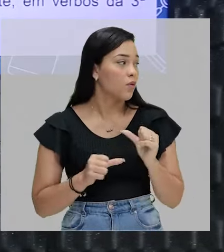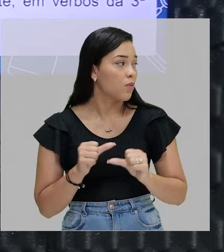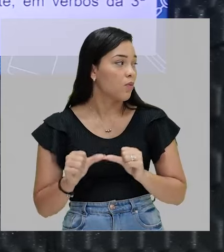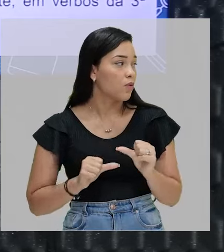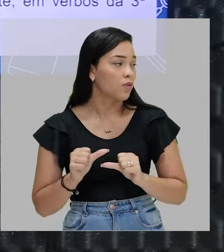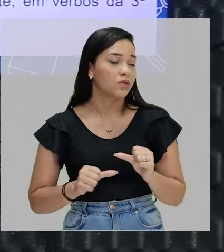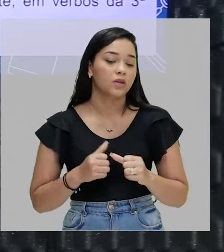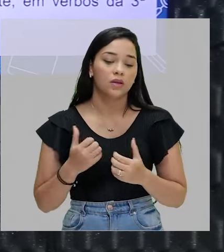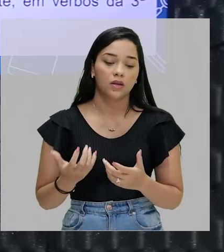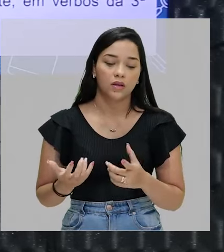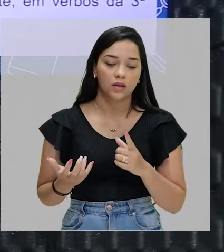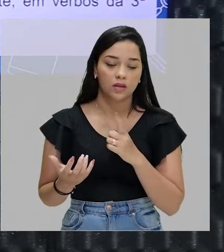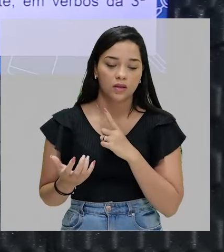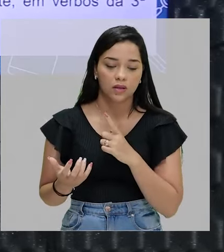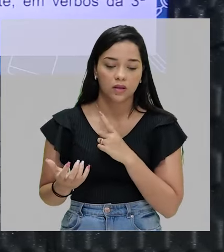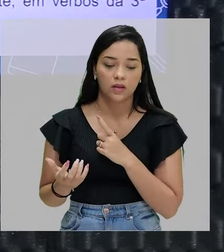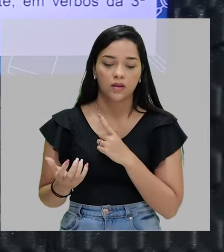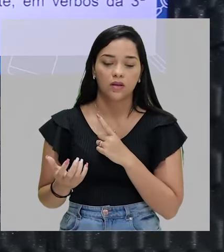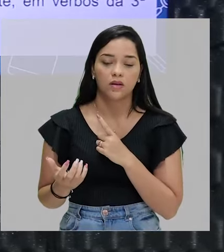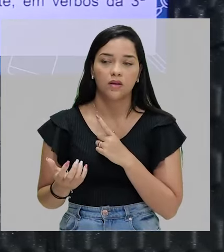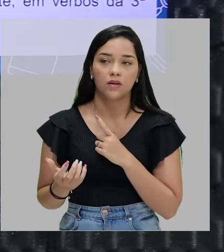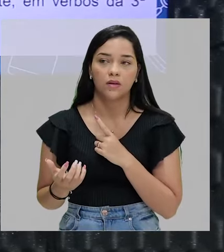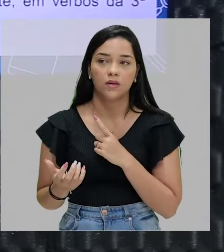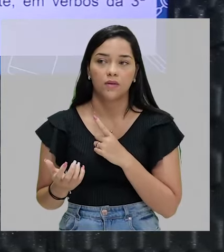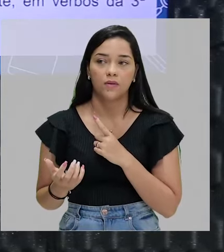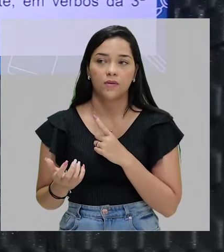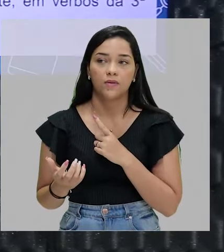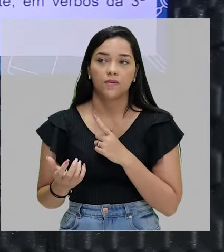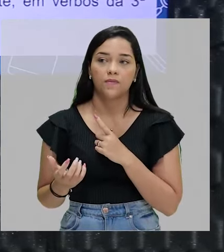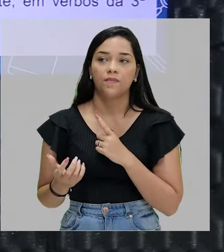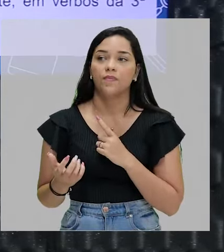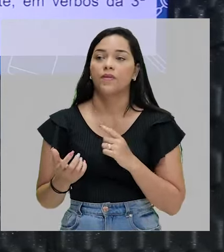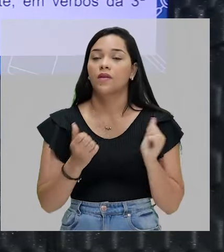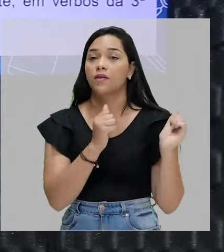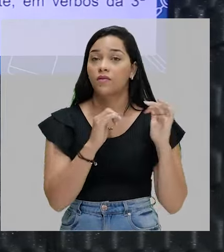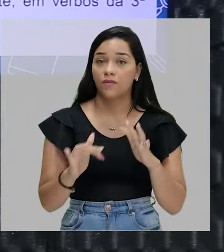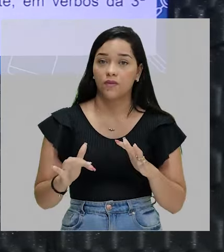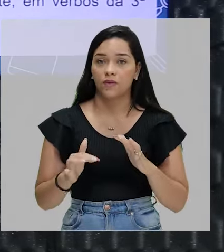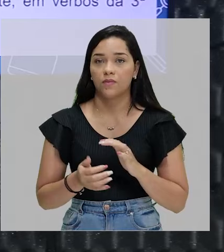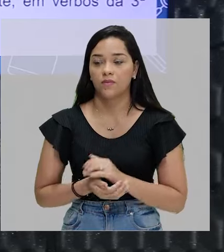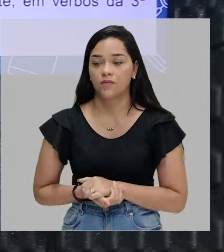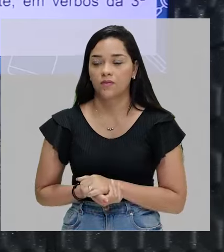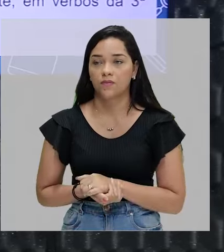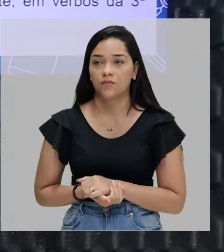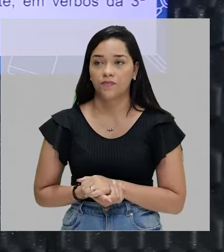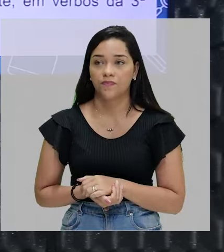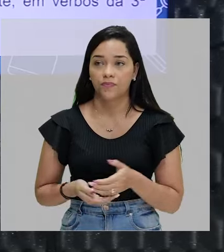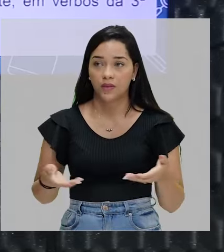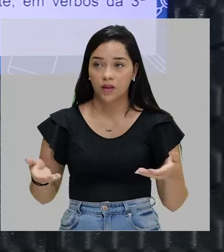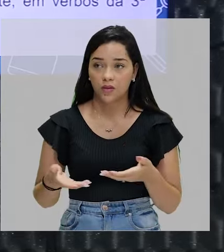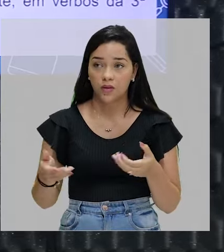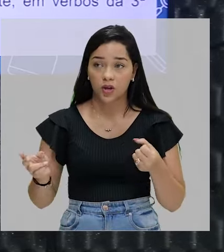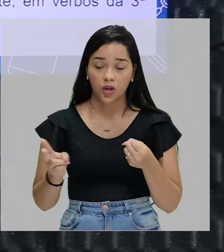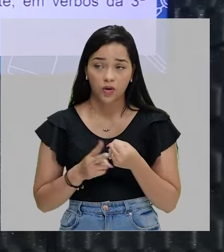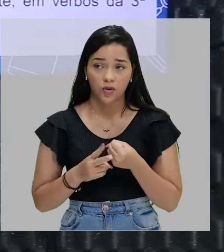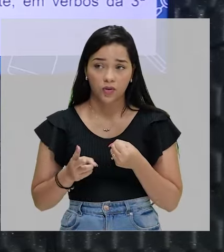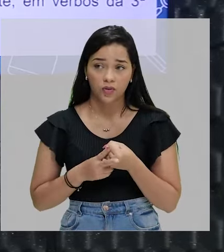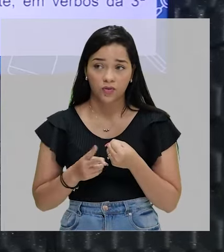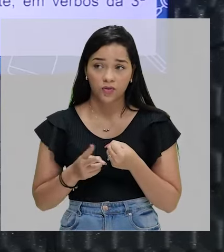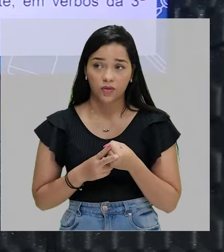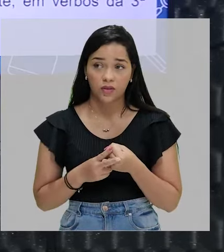o radical, eu tenho o verbo anô. Agora, o verbo